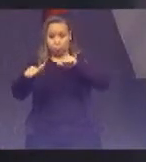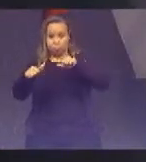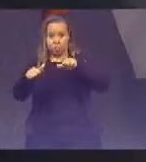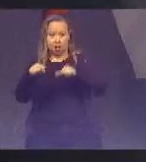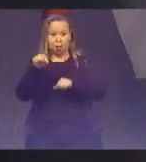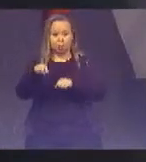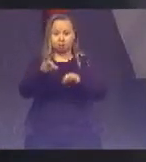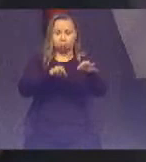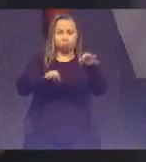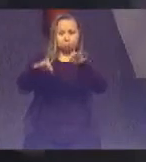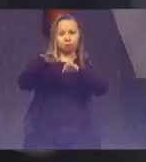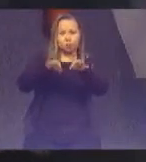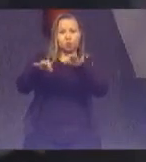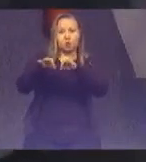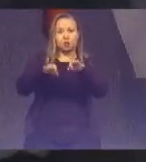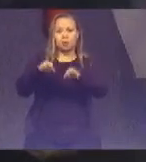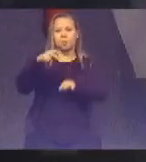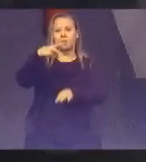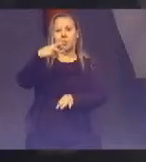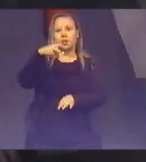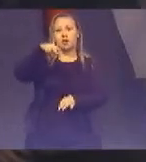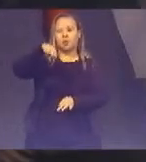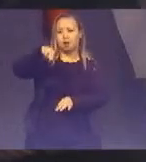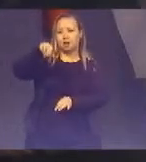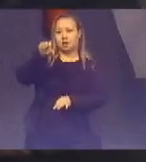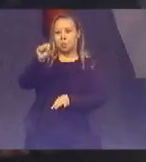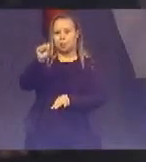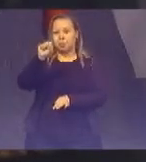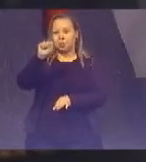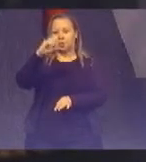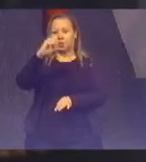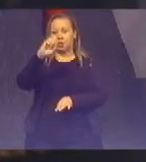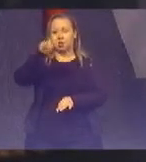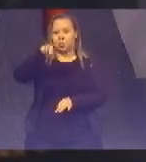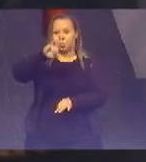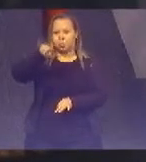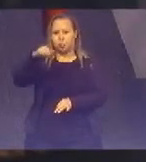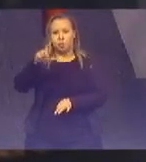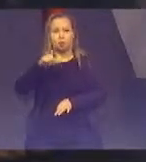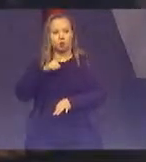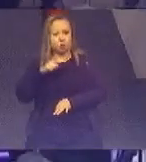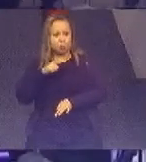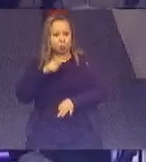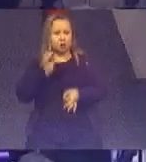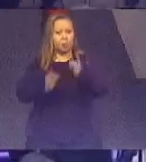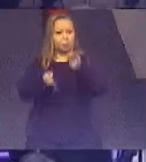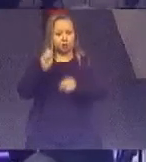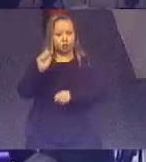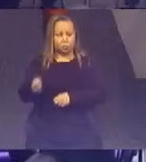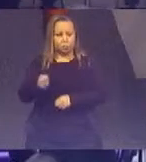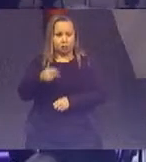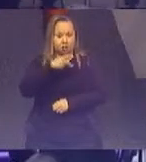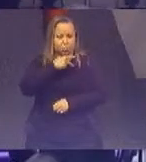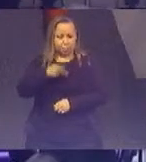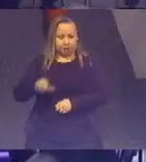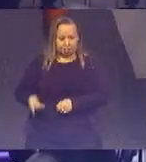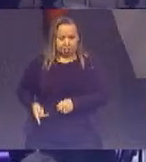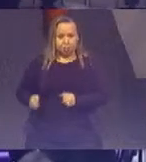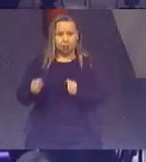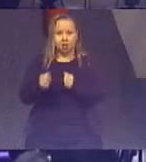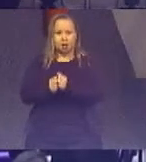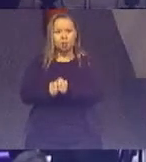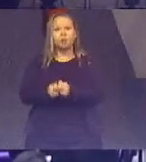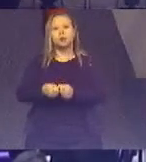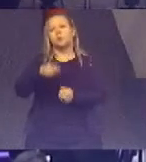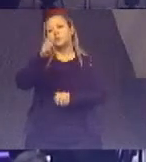gestora do PLS-CNJ, que passou a contar com dois juízes auxiliares da presidência e com diretores e